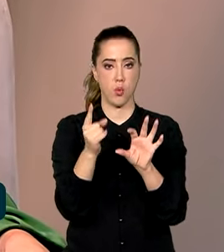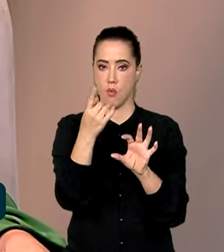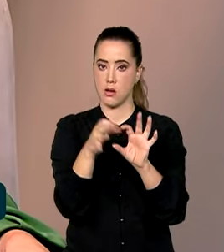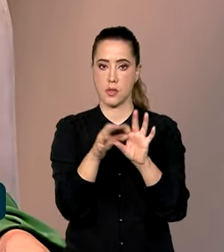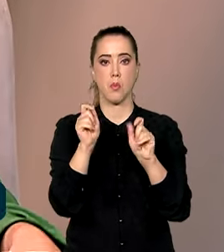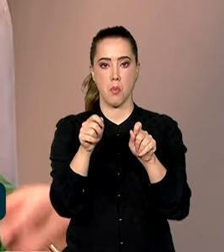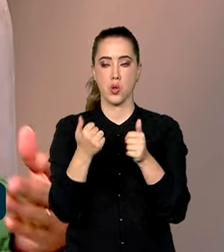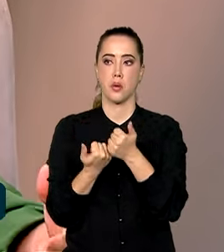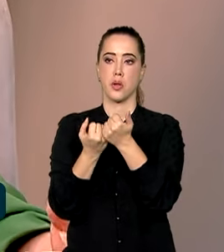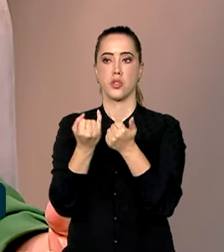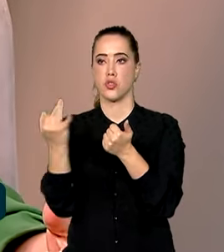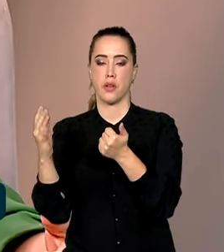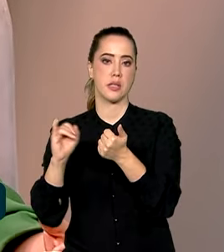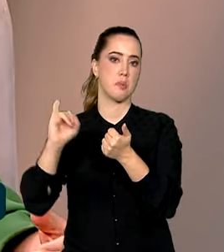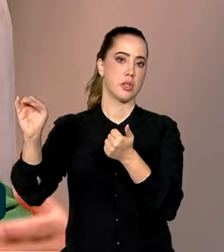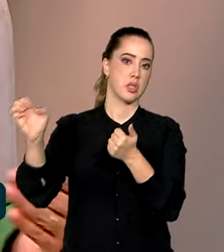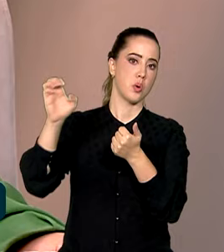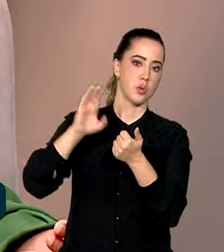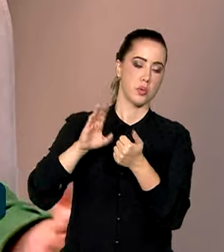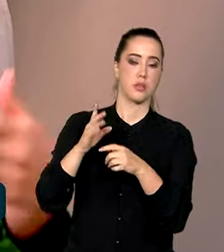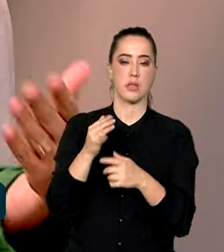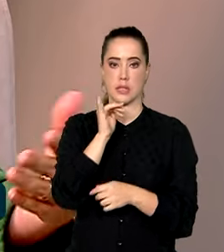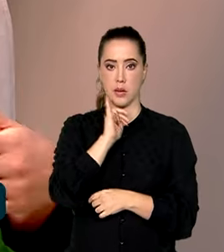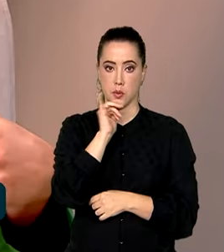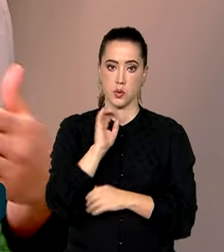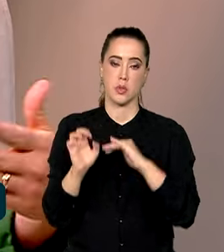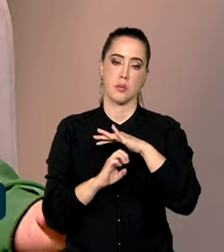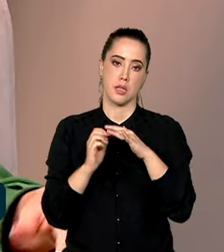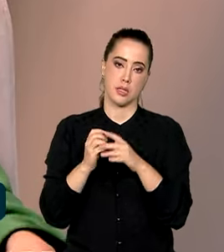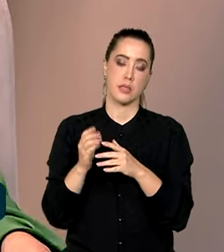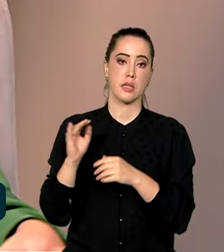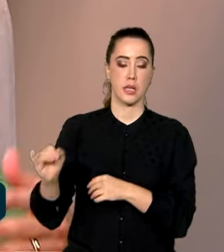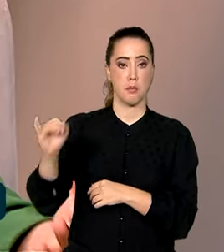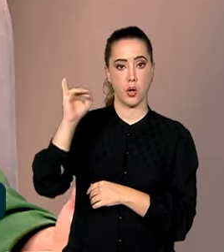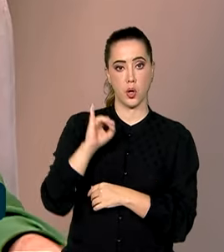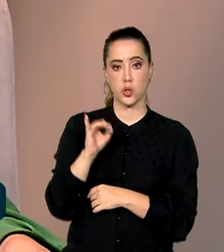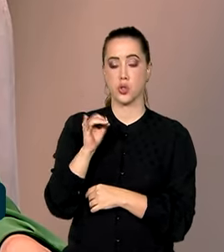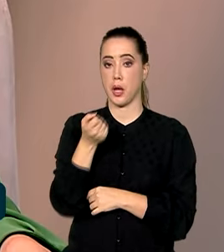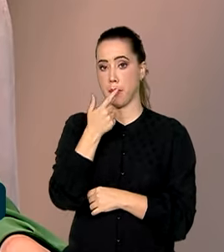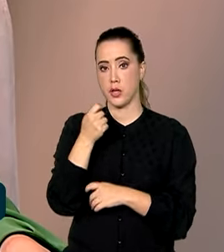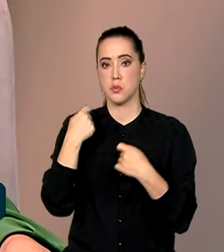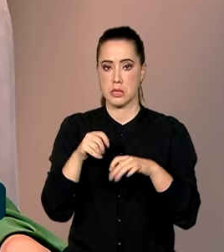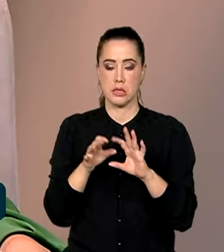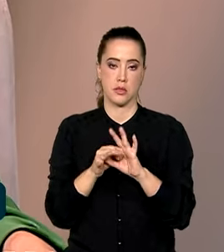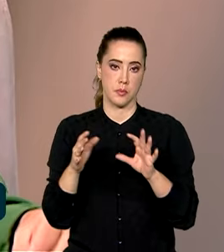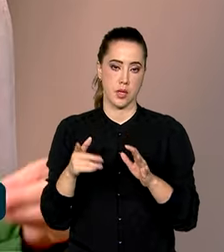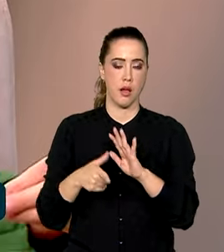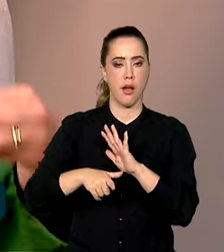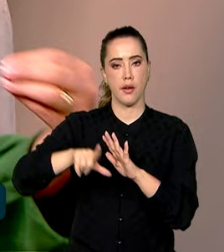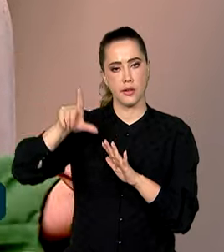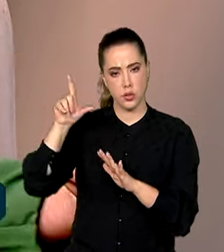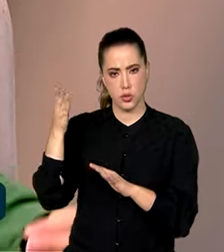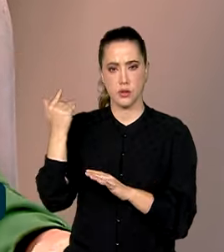operações. Então, por exemplo, uma empresa que exporte medicamentos. Medicamentos é um produto que é sujeito a licenciamento. Antes,